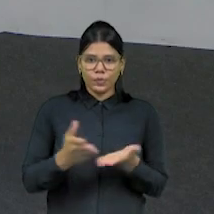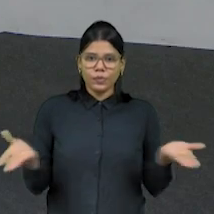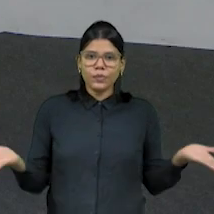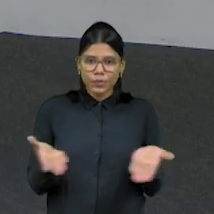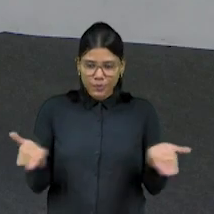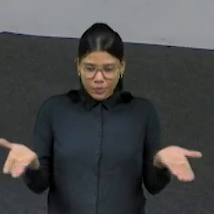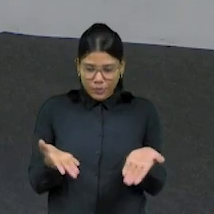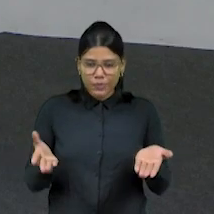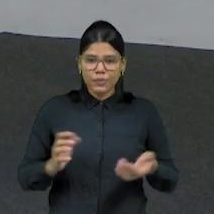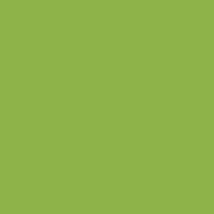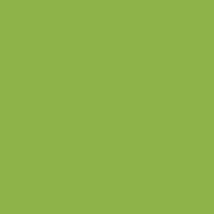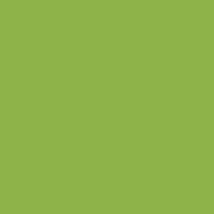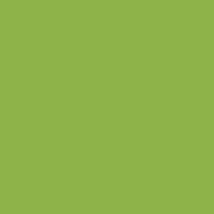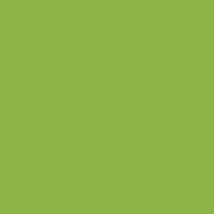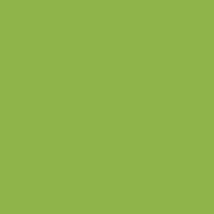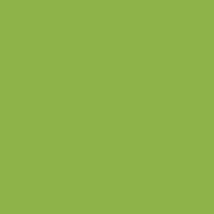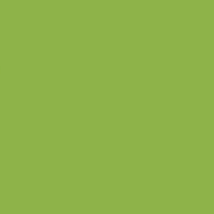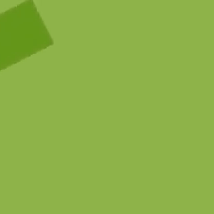de 2022.